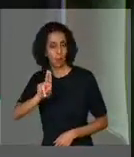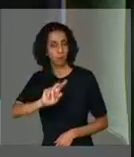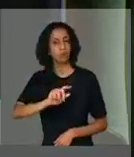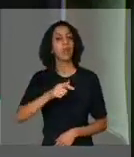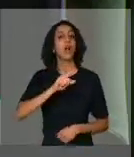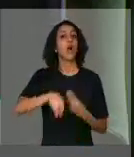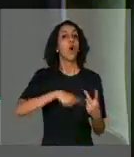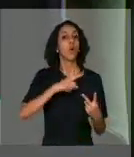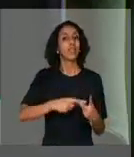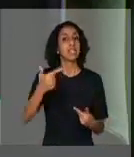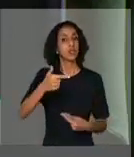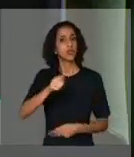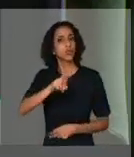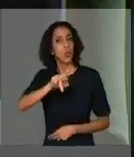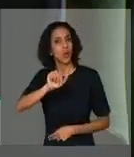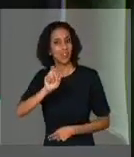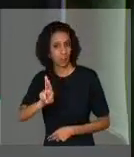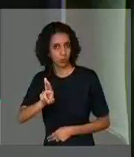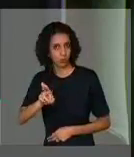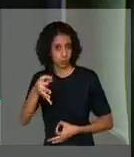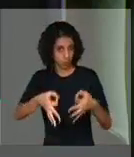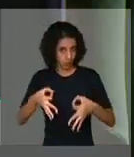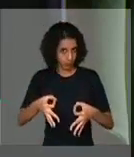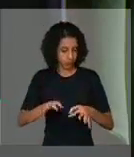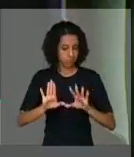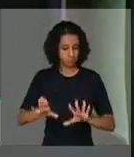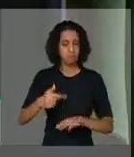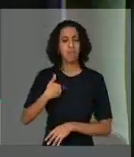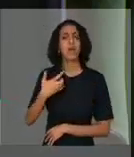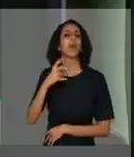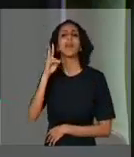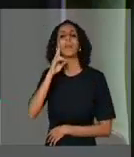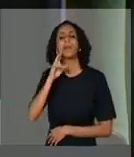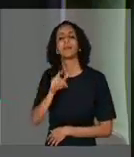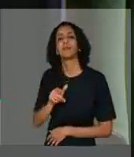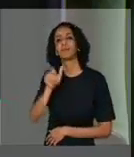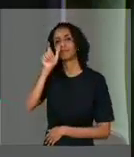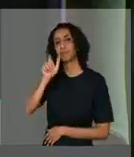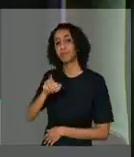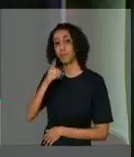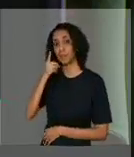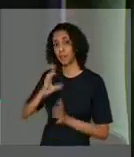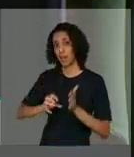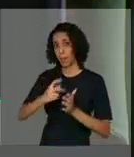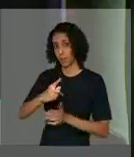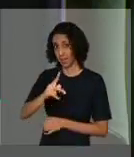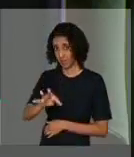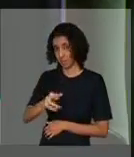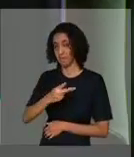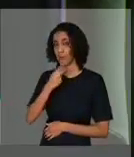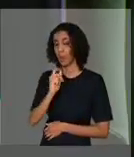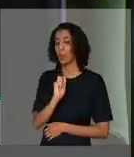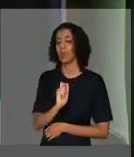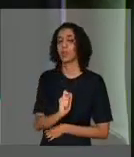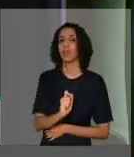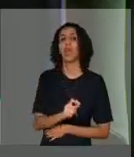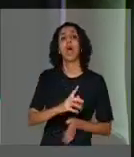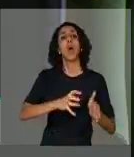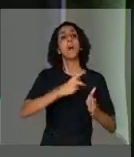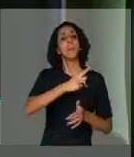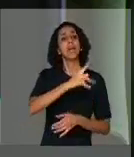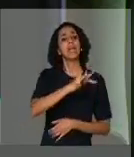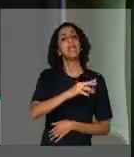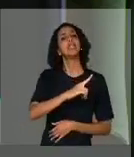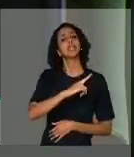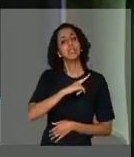grau. E aí eu quero lembrar aqui o que disse um parlamentar do PT, que disse que o PT tinha projeto para